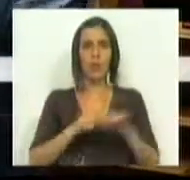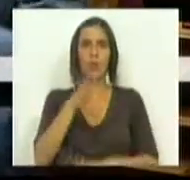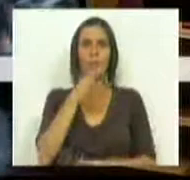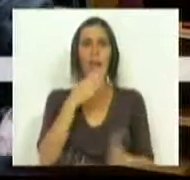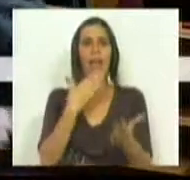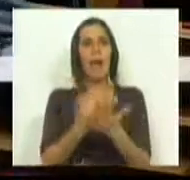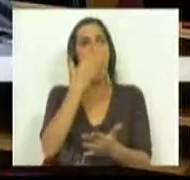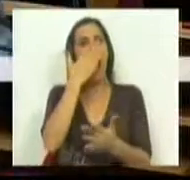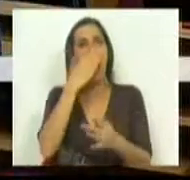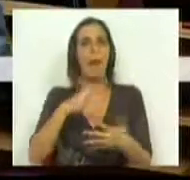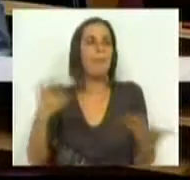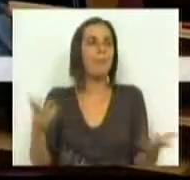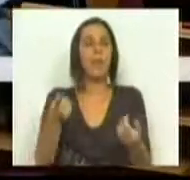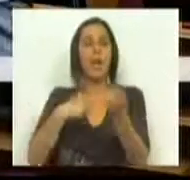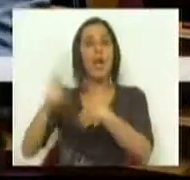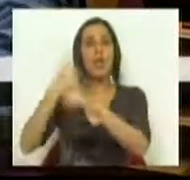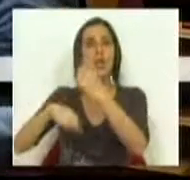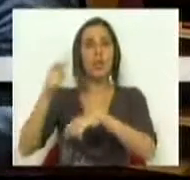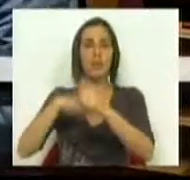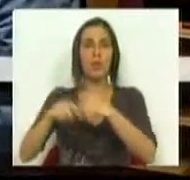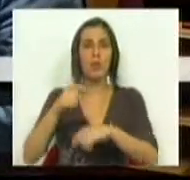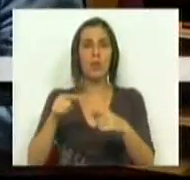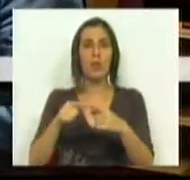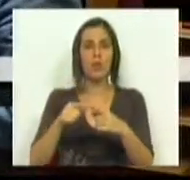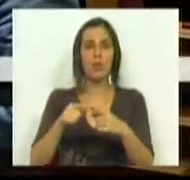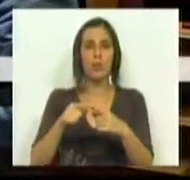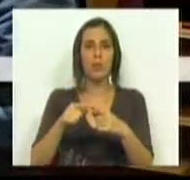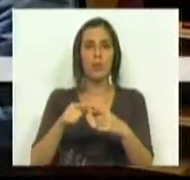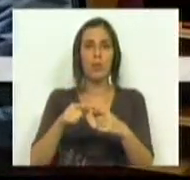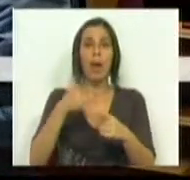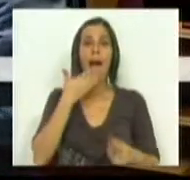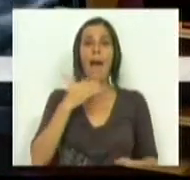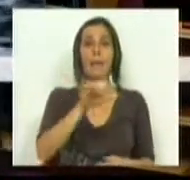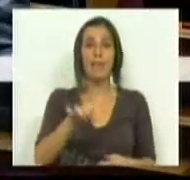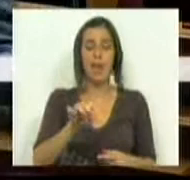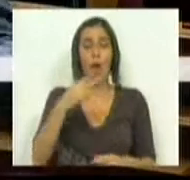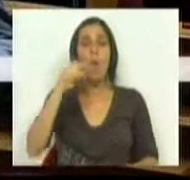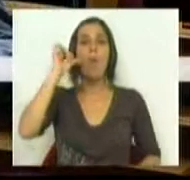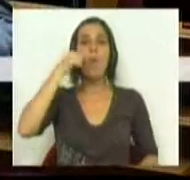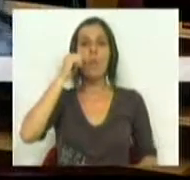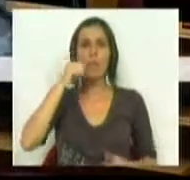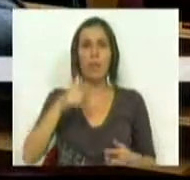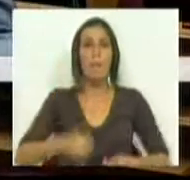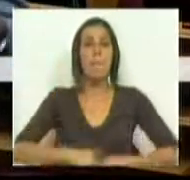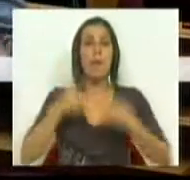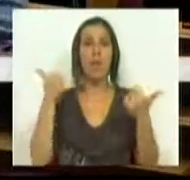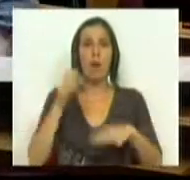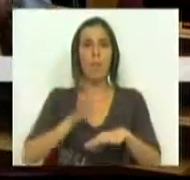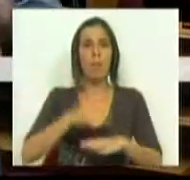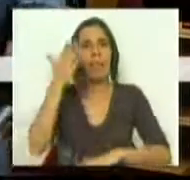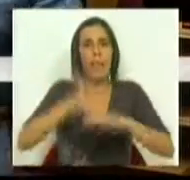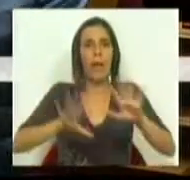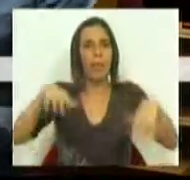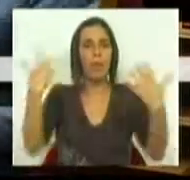Deputado, dar a ideia de que as exportações do azeite ou do vinho melhoraram por obra e